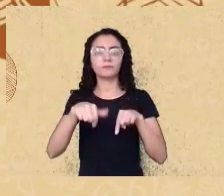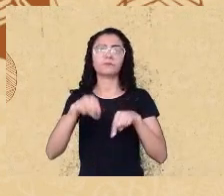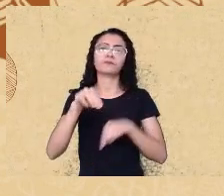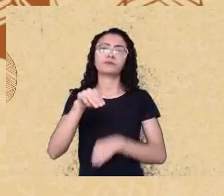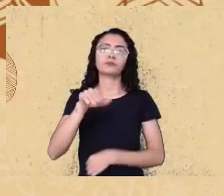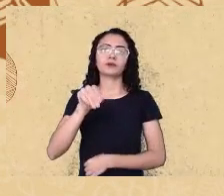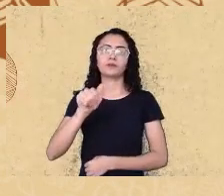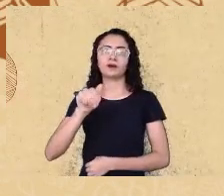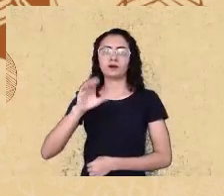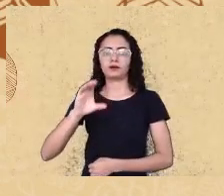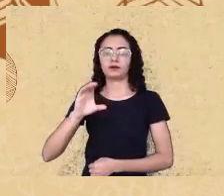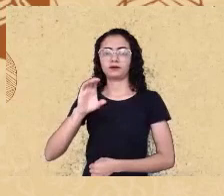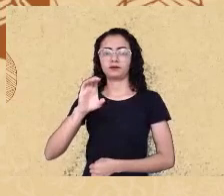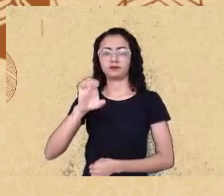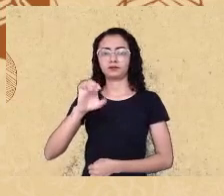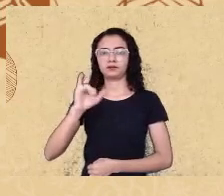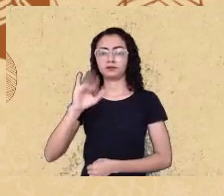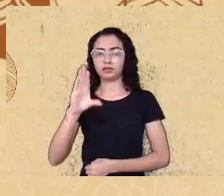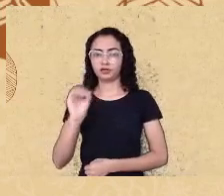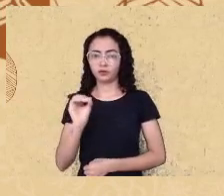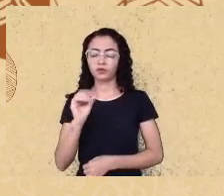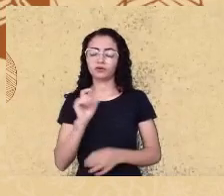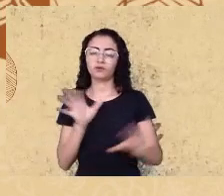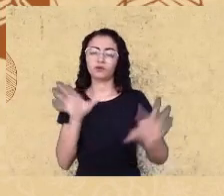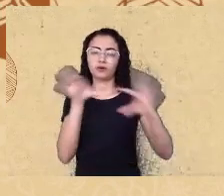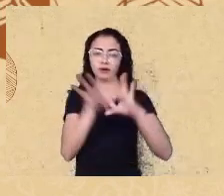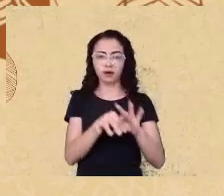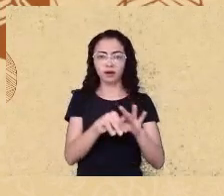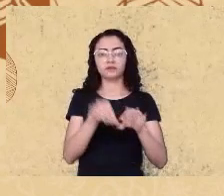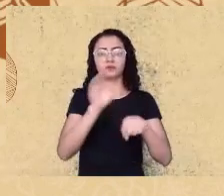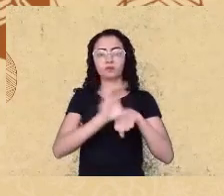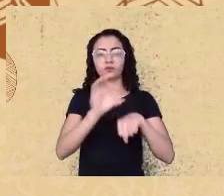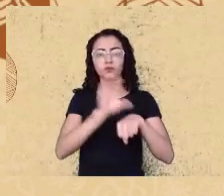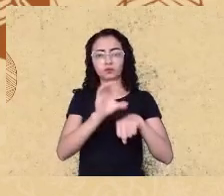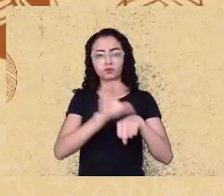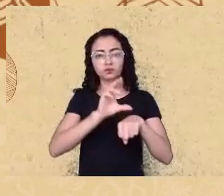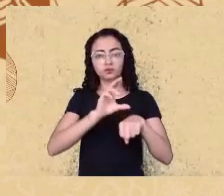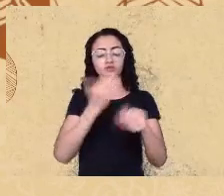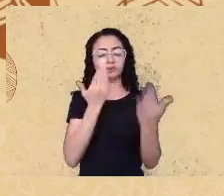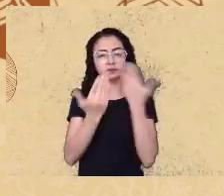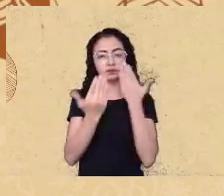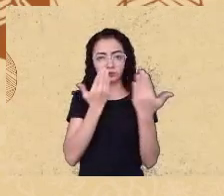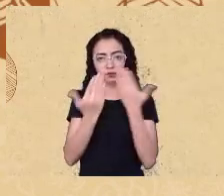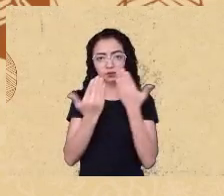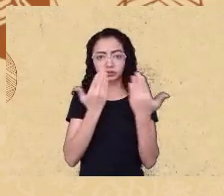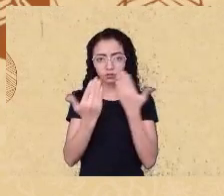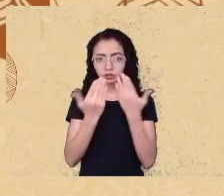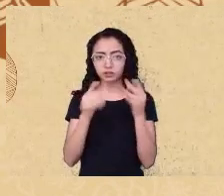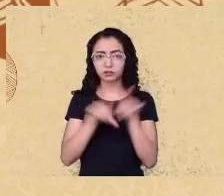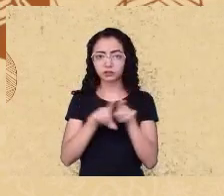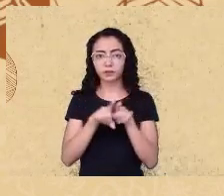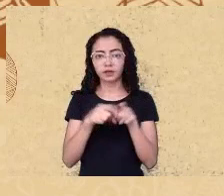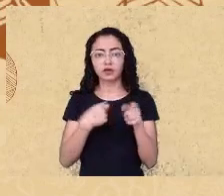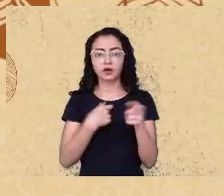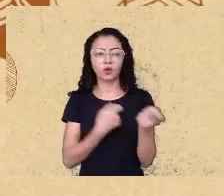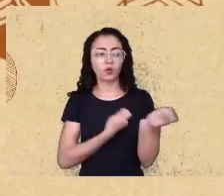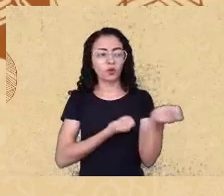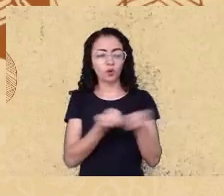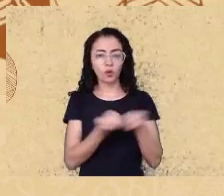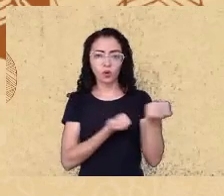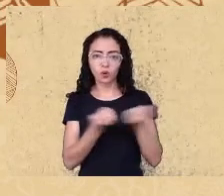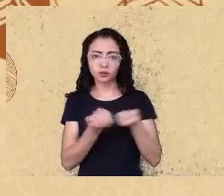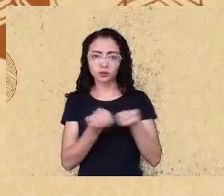vinculada ao Programa de Pós-Graduação em Psicologia da UFAL e também coordenando o Laboratório Alagoano de Psicometria e Avaliação